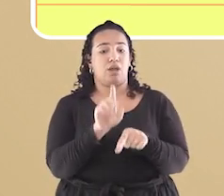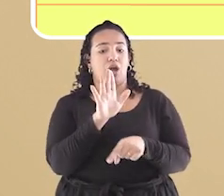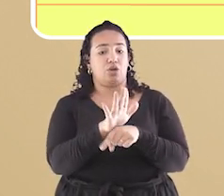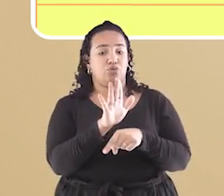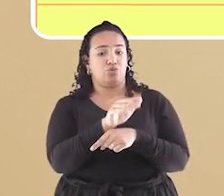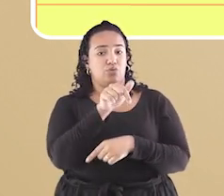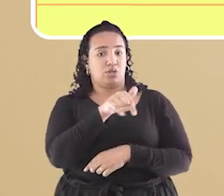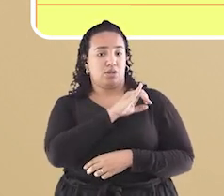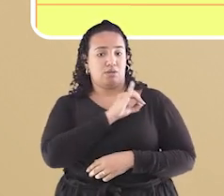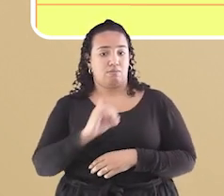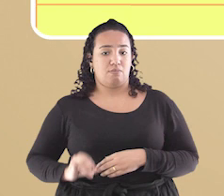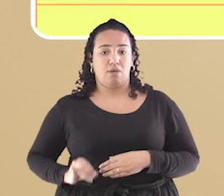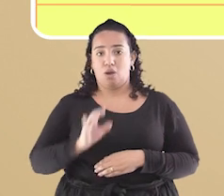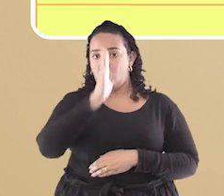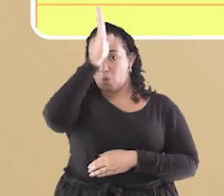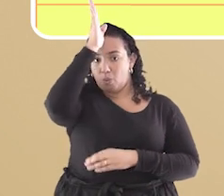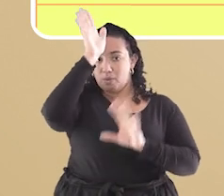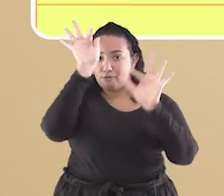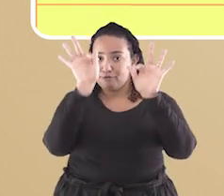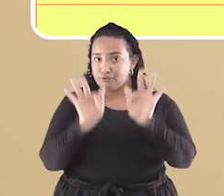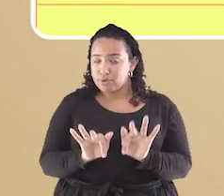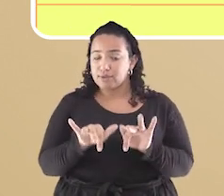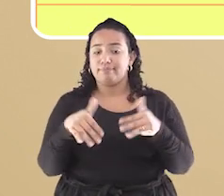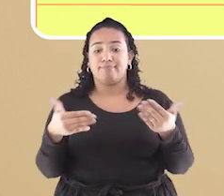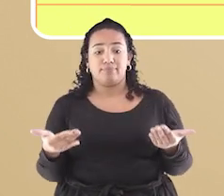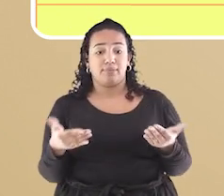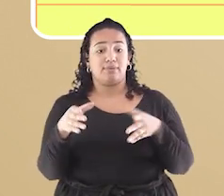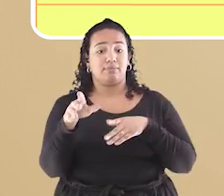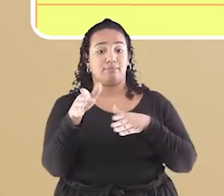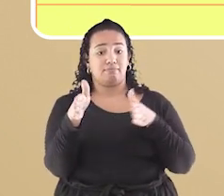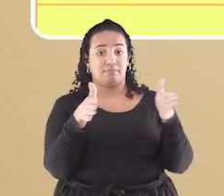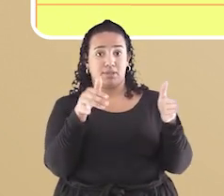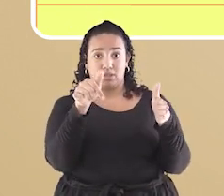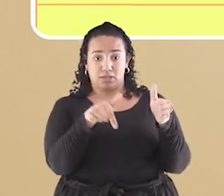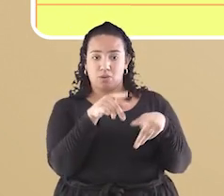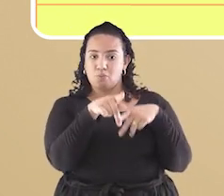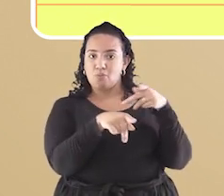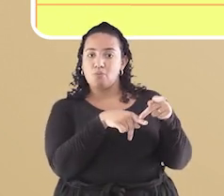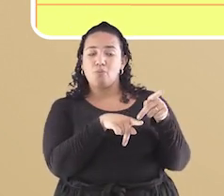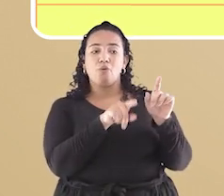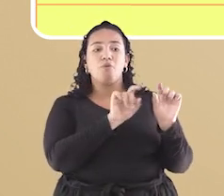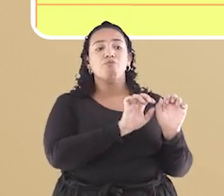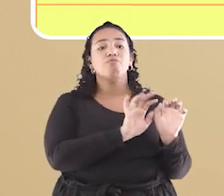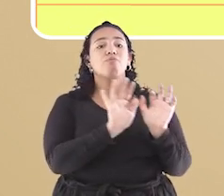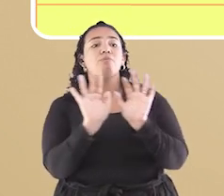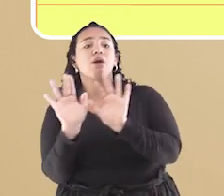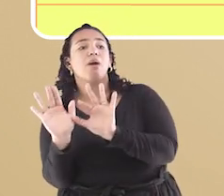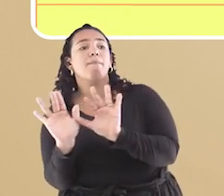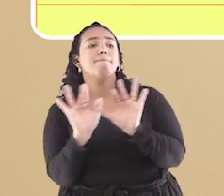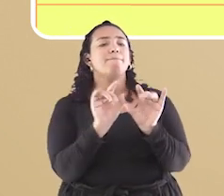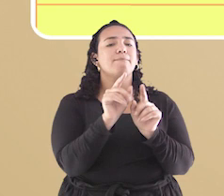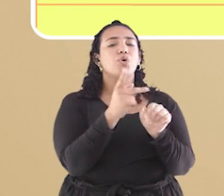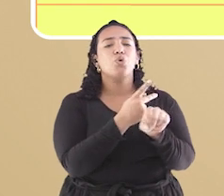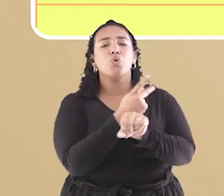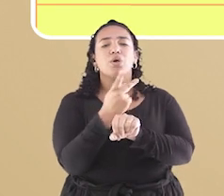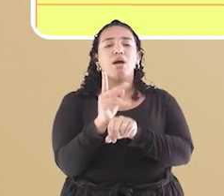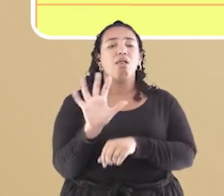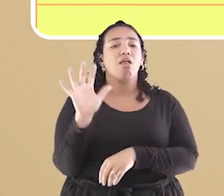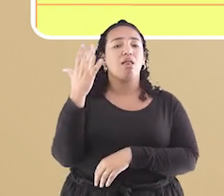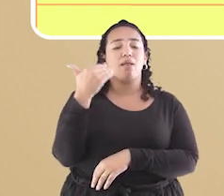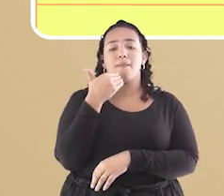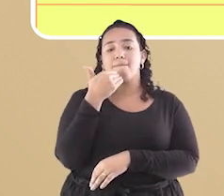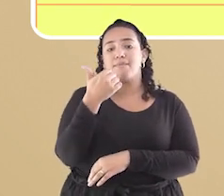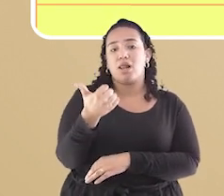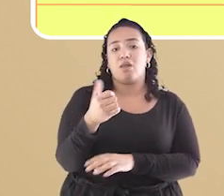Império Romano. Naquela época, os germânicos estavam migrando porque buscavam melhores terras e climas e porque fugiam